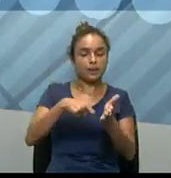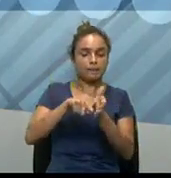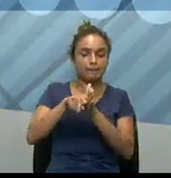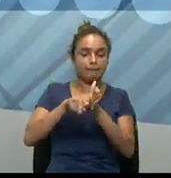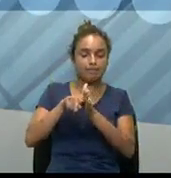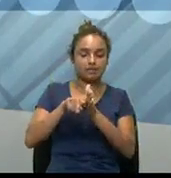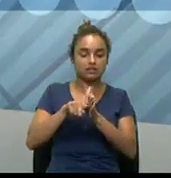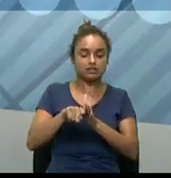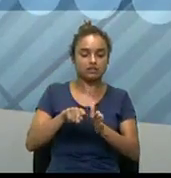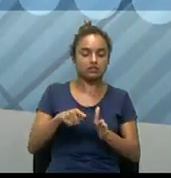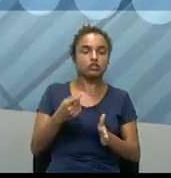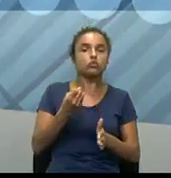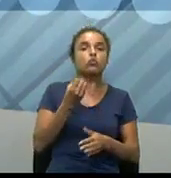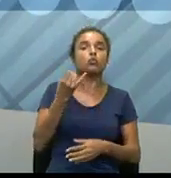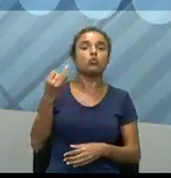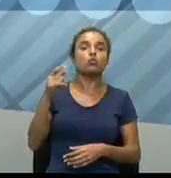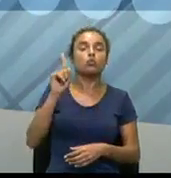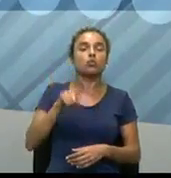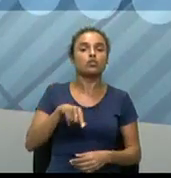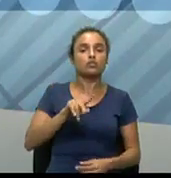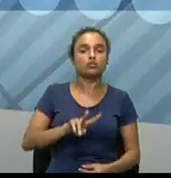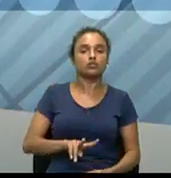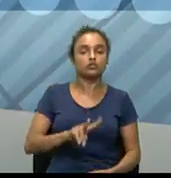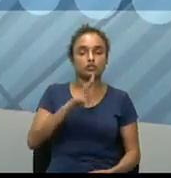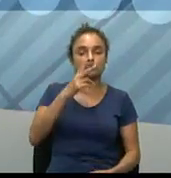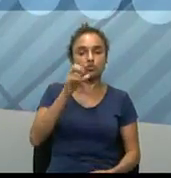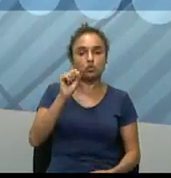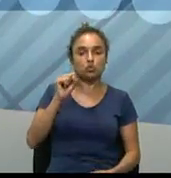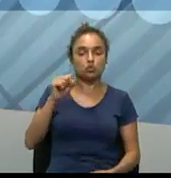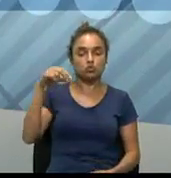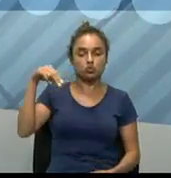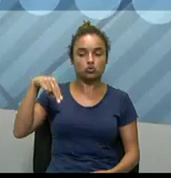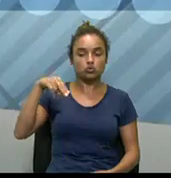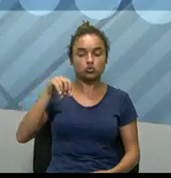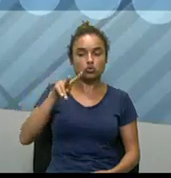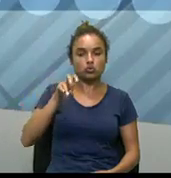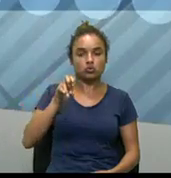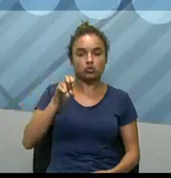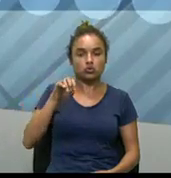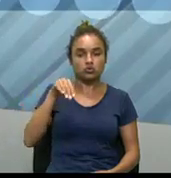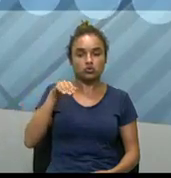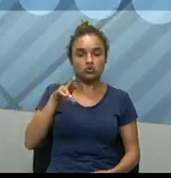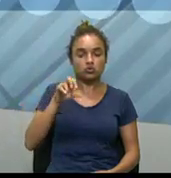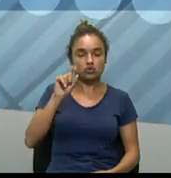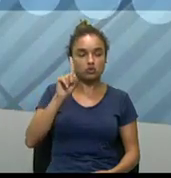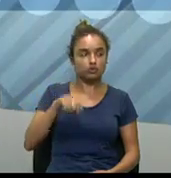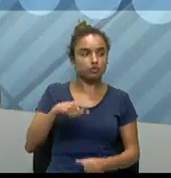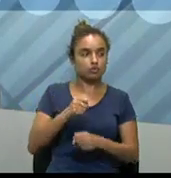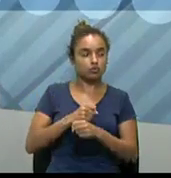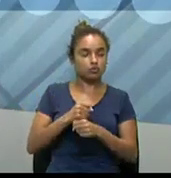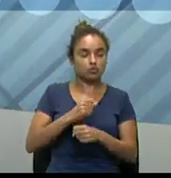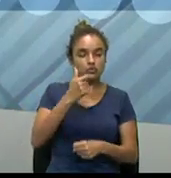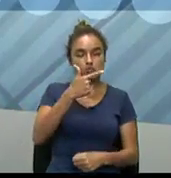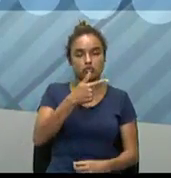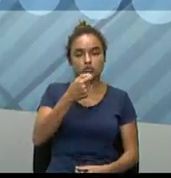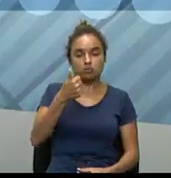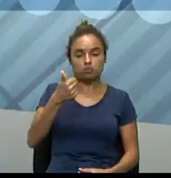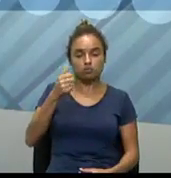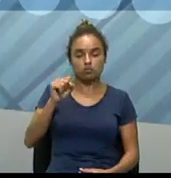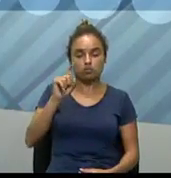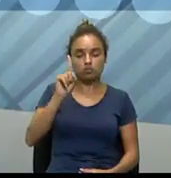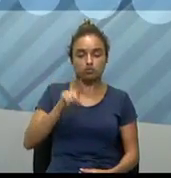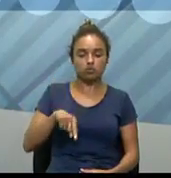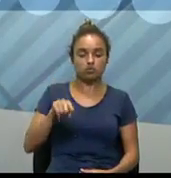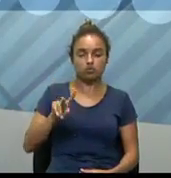quanto valia uma Bitcoin, né? No dia 8 de novembro desse ano de 2018. Valia 24